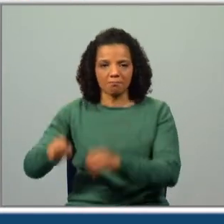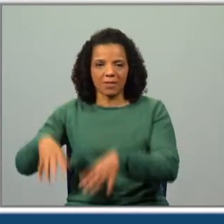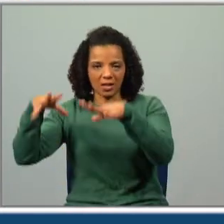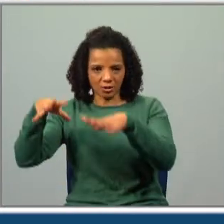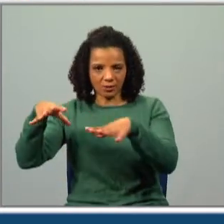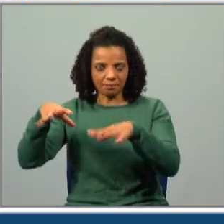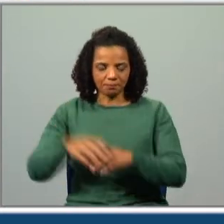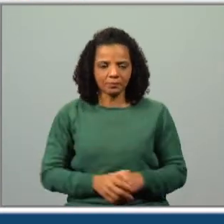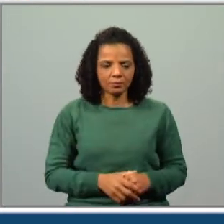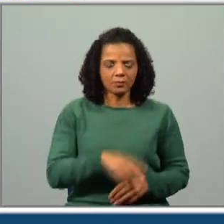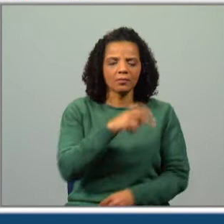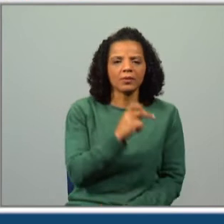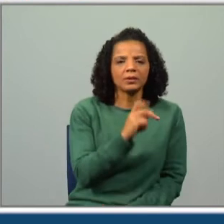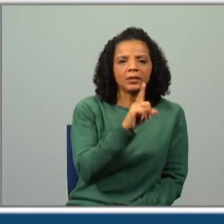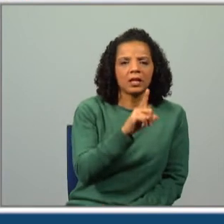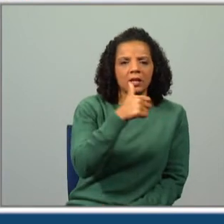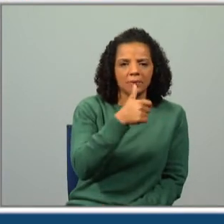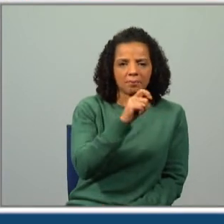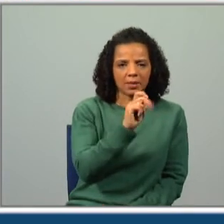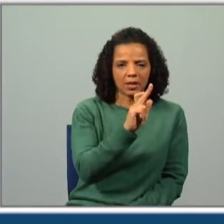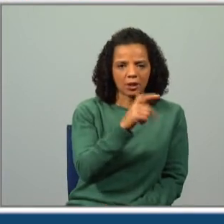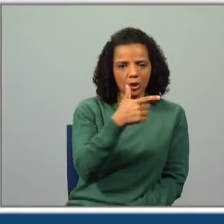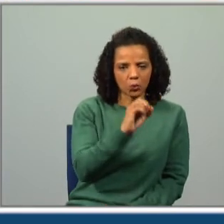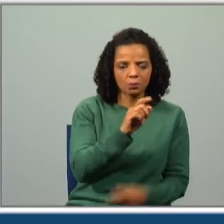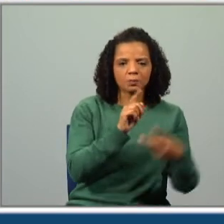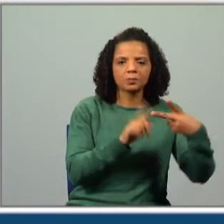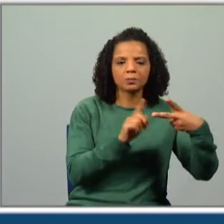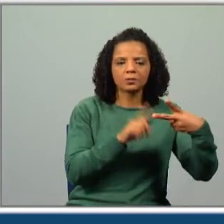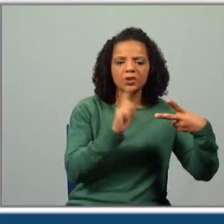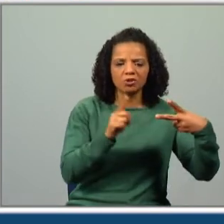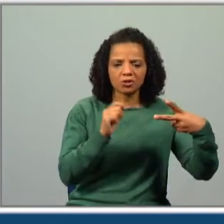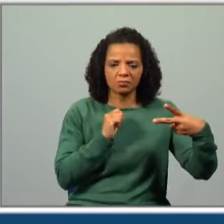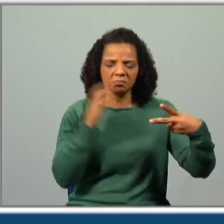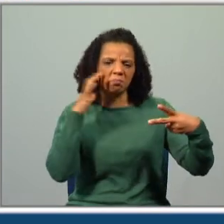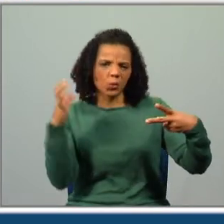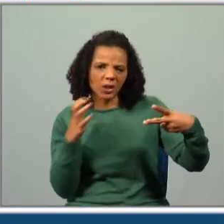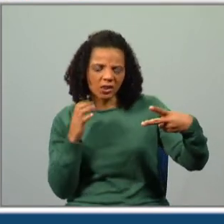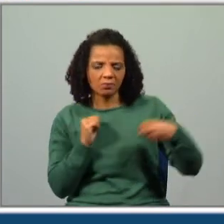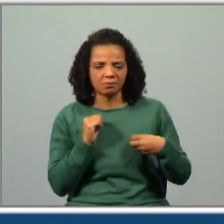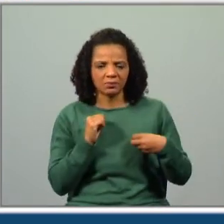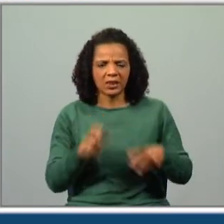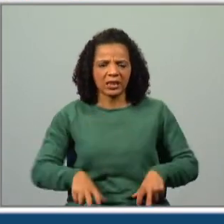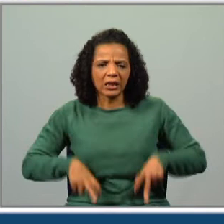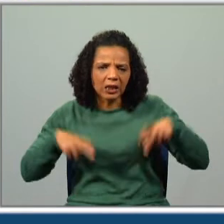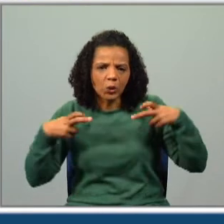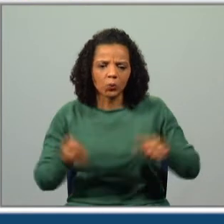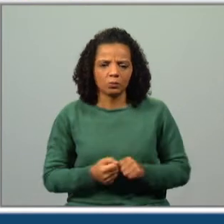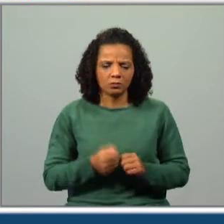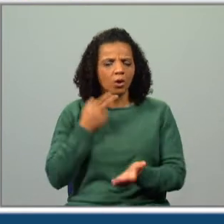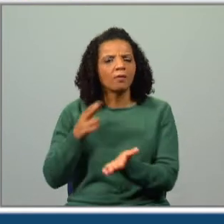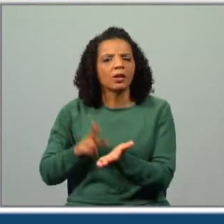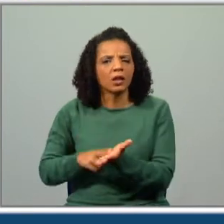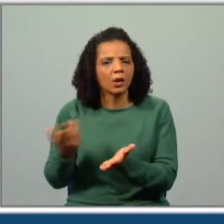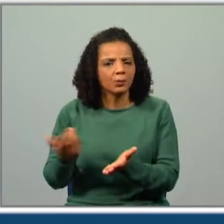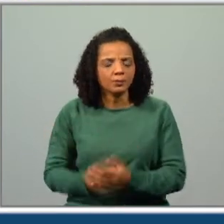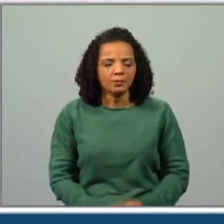Então, e o Alberto? O que seria? O Alberto seria barulhenta, muito rico ou verdadeiro?